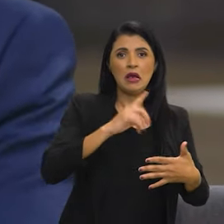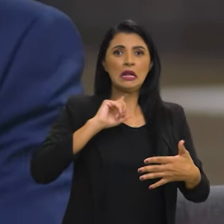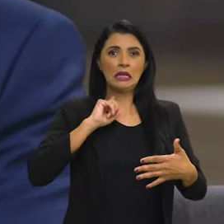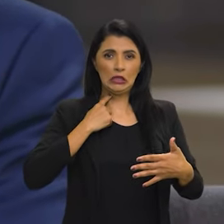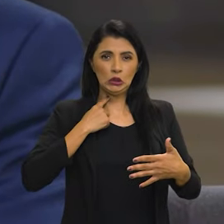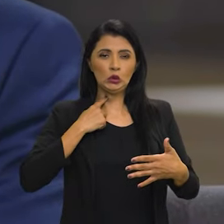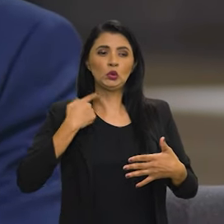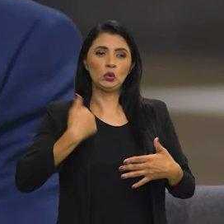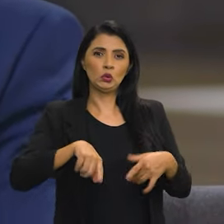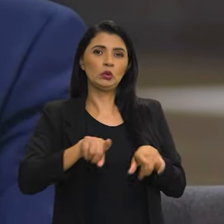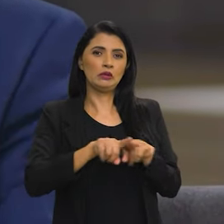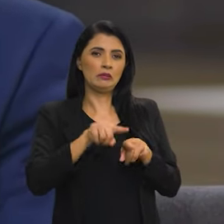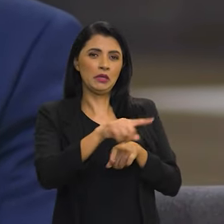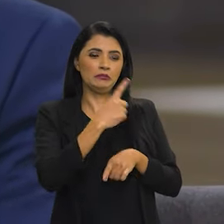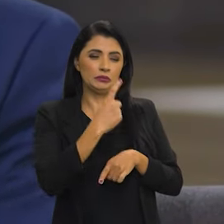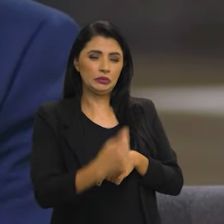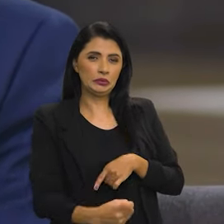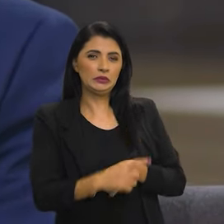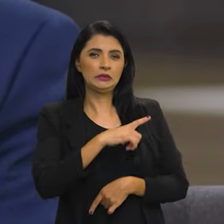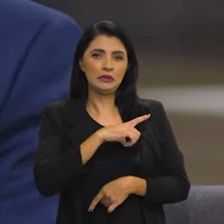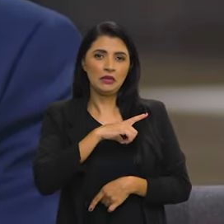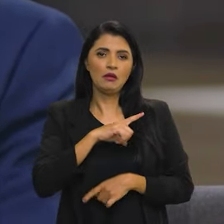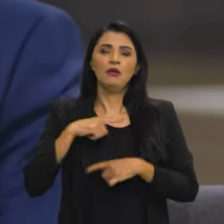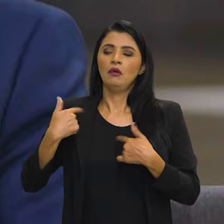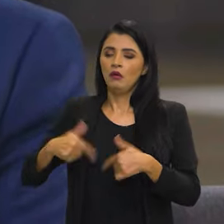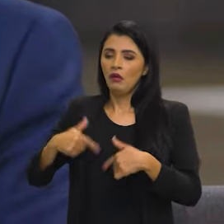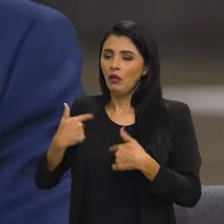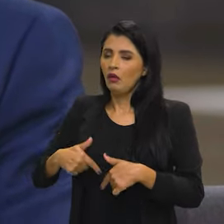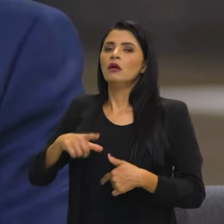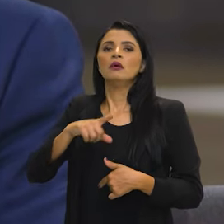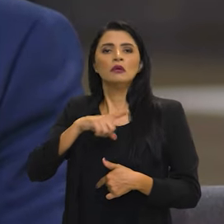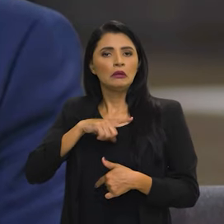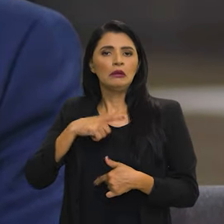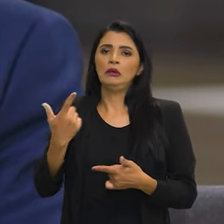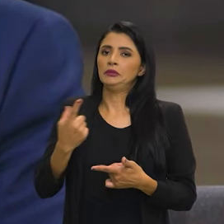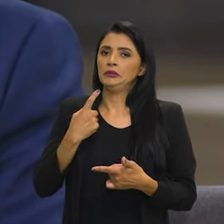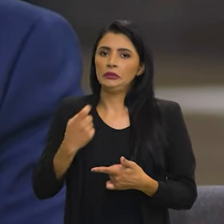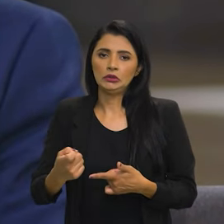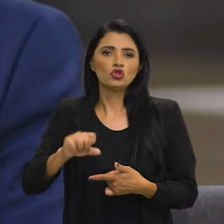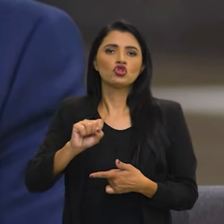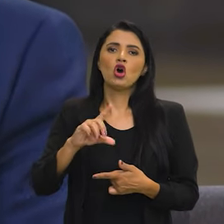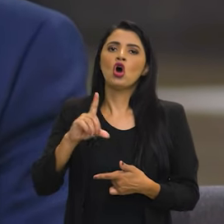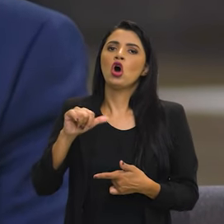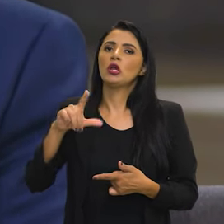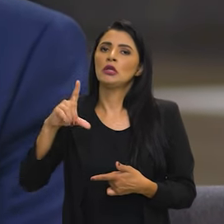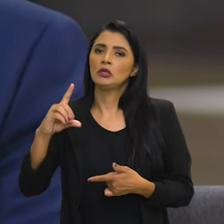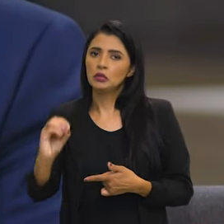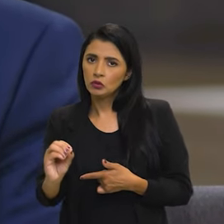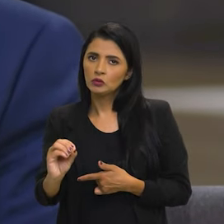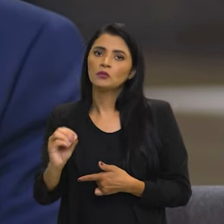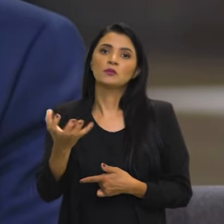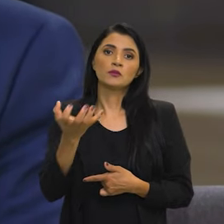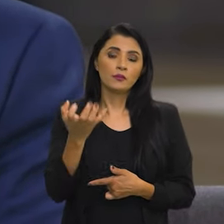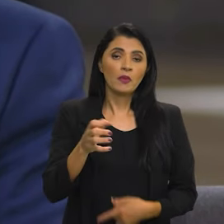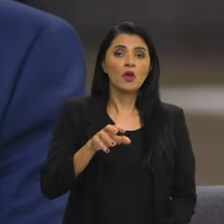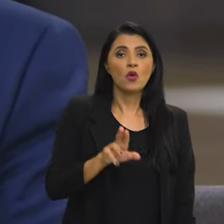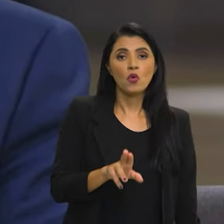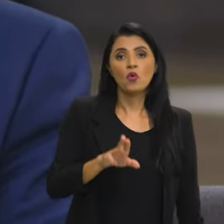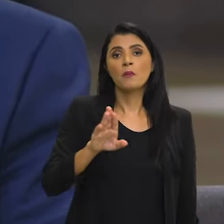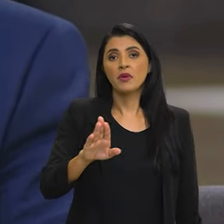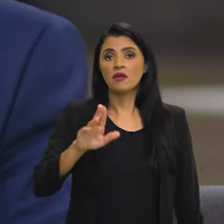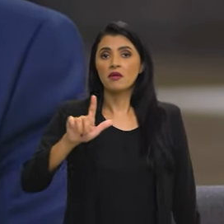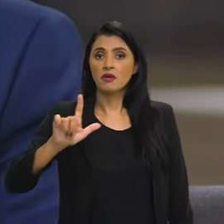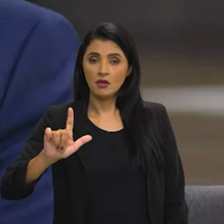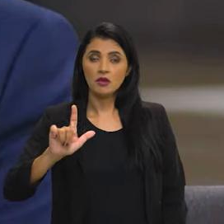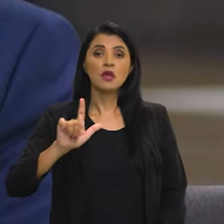muito lixo também. Então, a gente trabalha de forma muito intensa com resíduos sólidos. Nós criamos aqui as UVRs, que são as